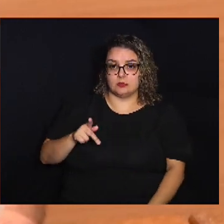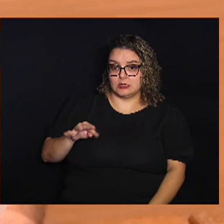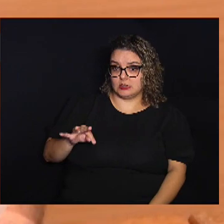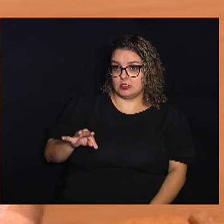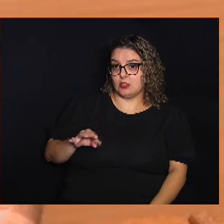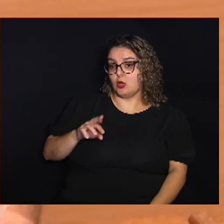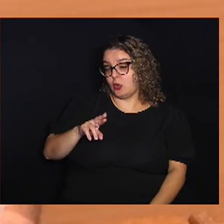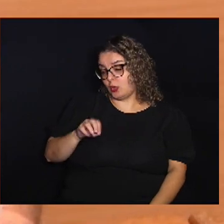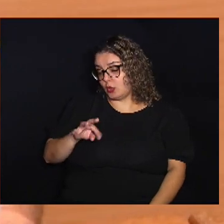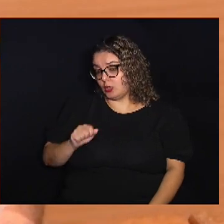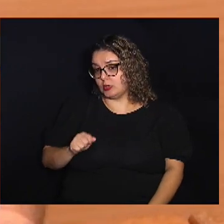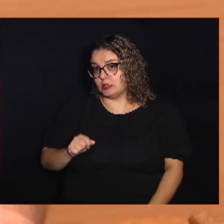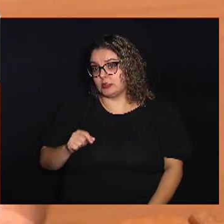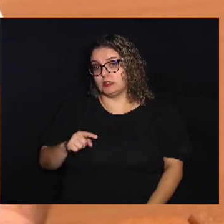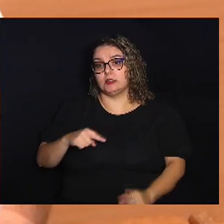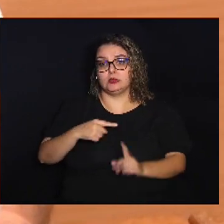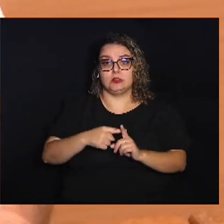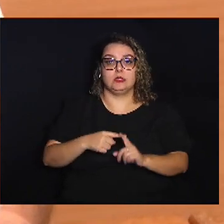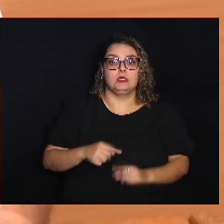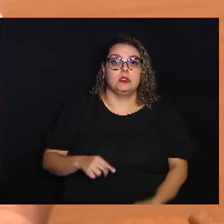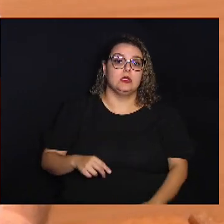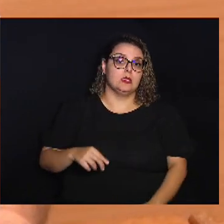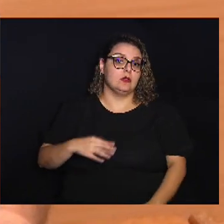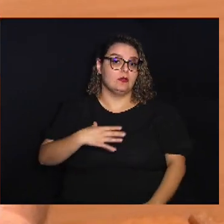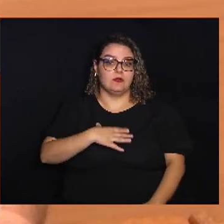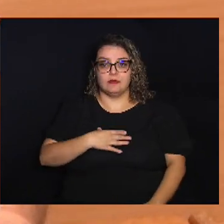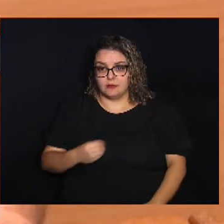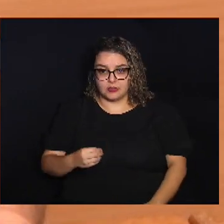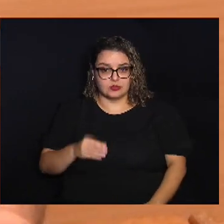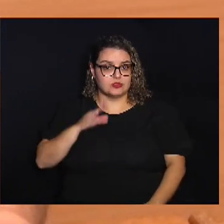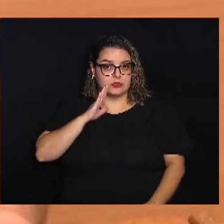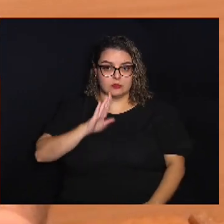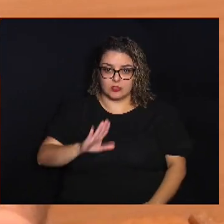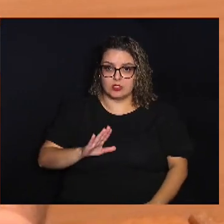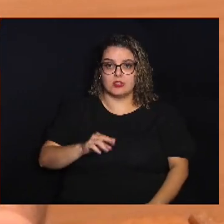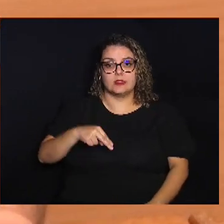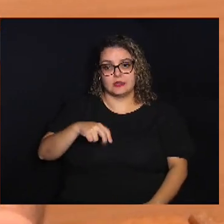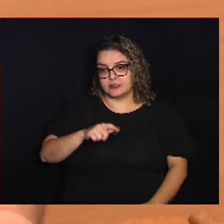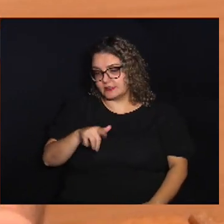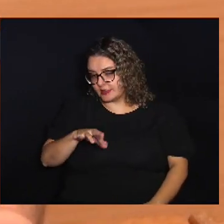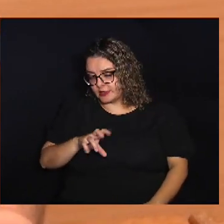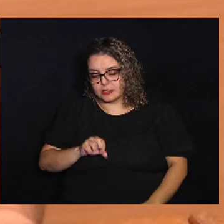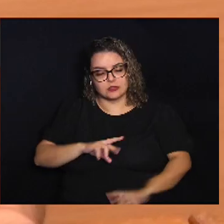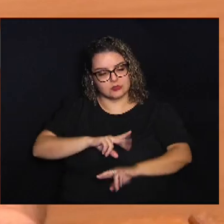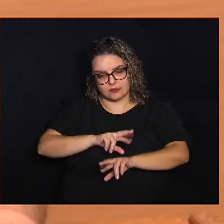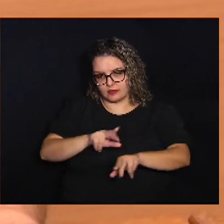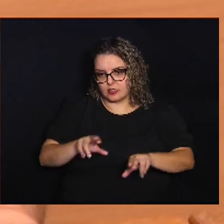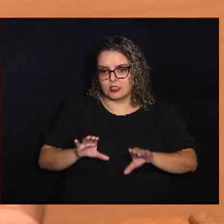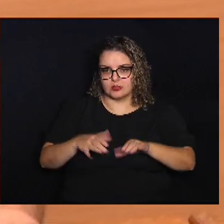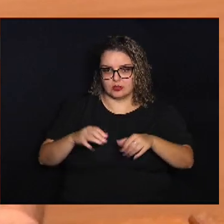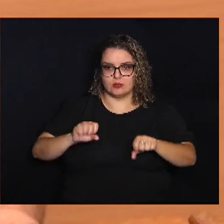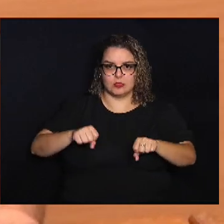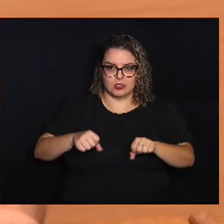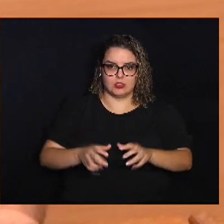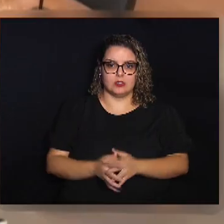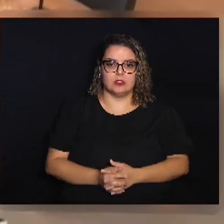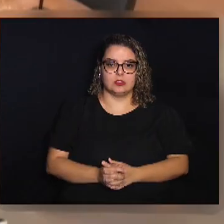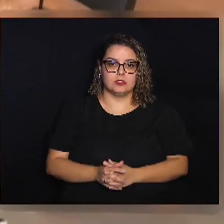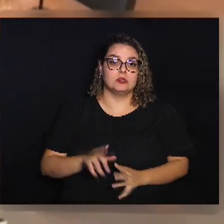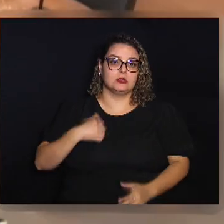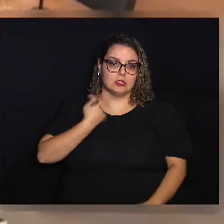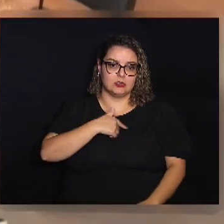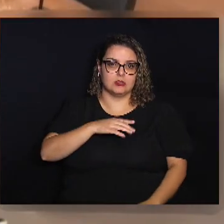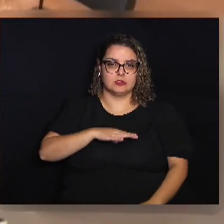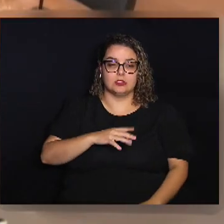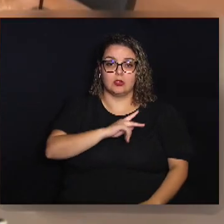MC Nazarenos Nação Eleita Filhos da Promessa Bem como muitos outros motoclubes Aqui da nossa cidade